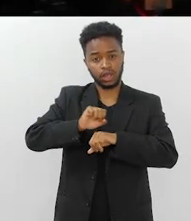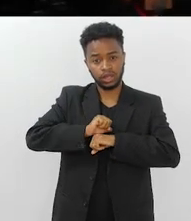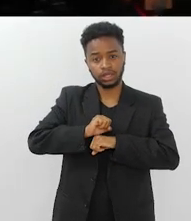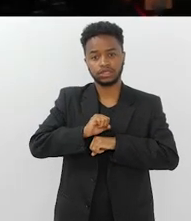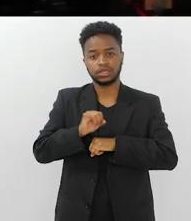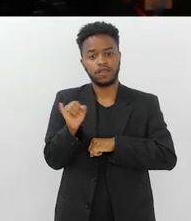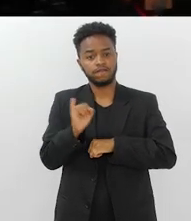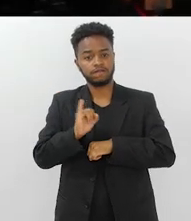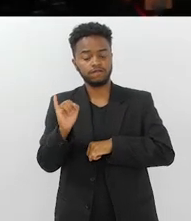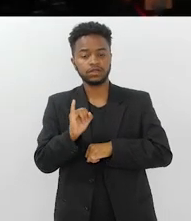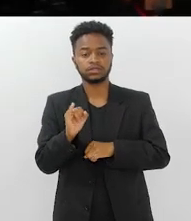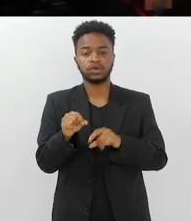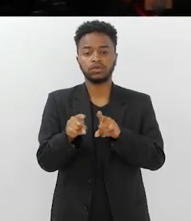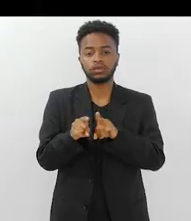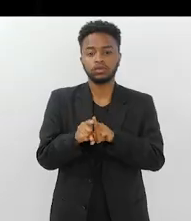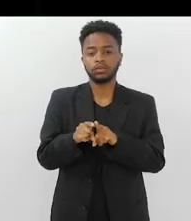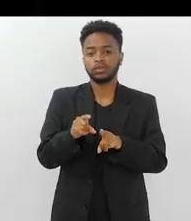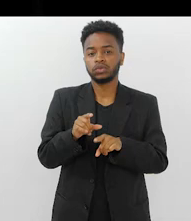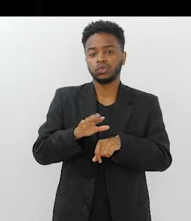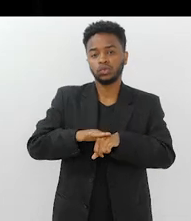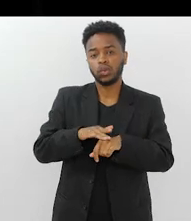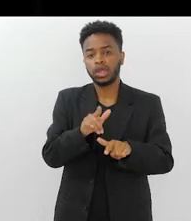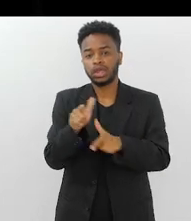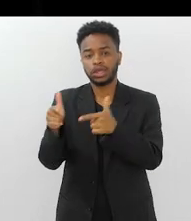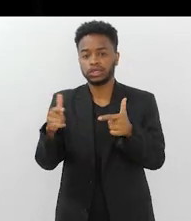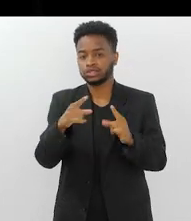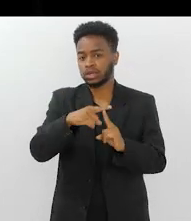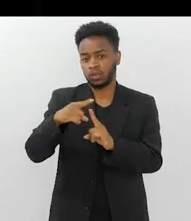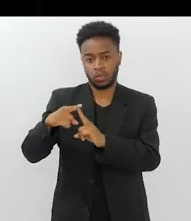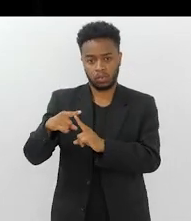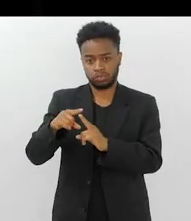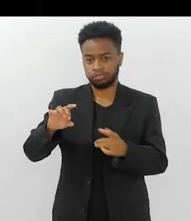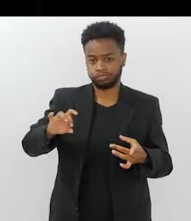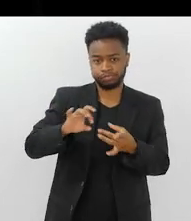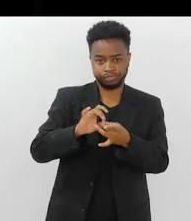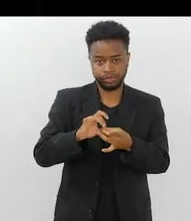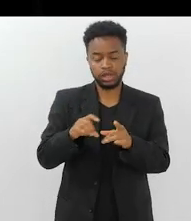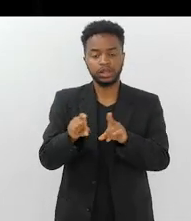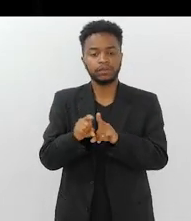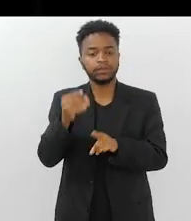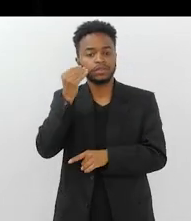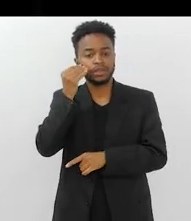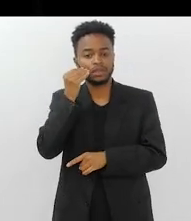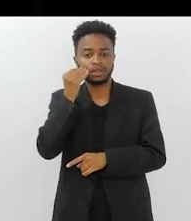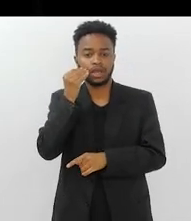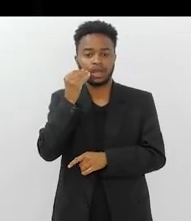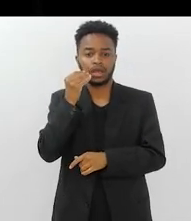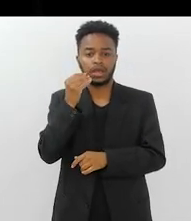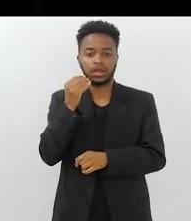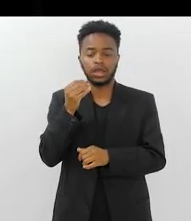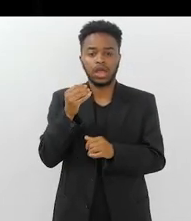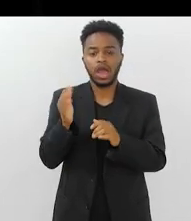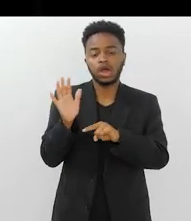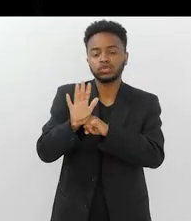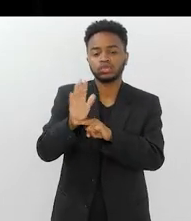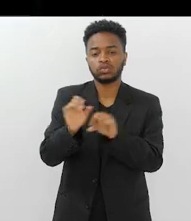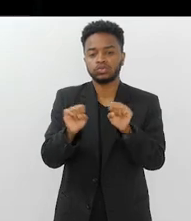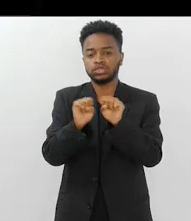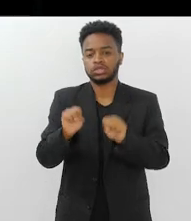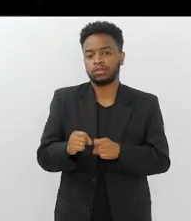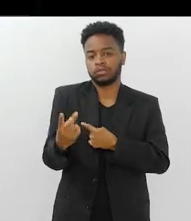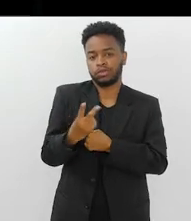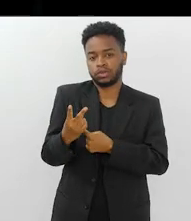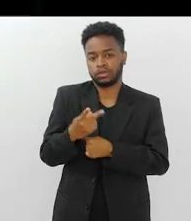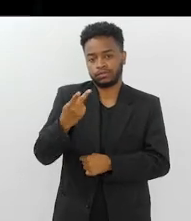infecciosas, doenças oportunistas e procurar fortalecer o sistema imunológico dessa população idosa.